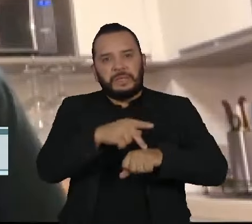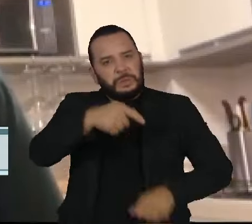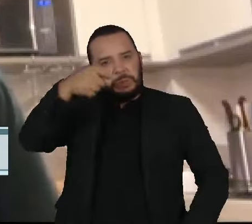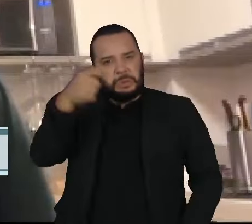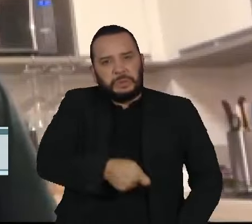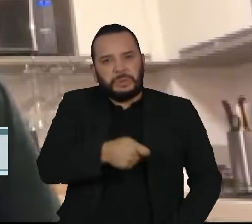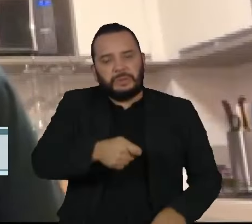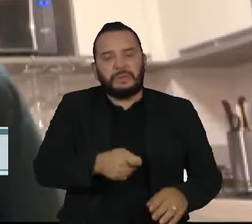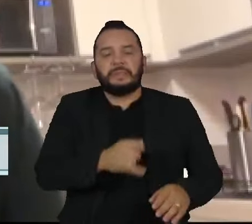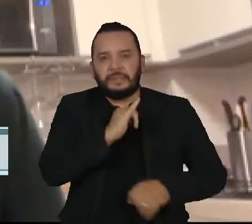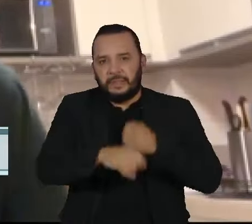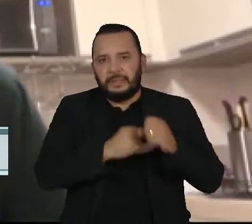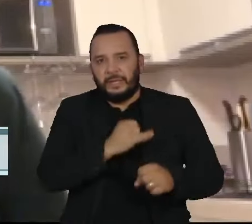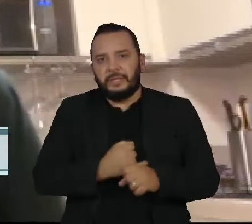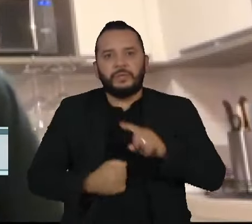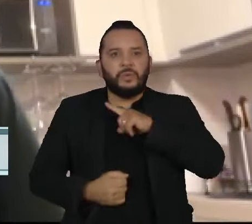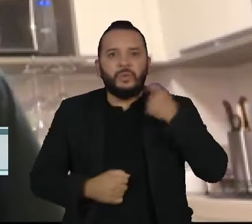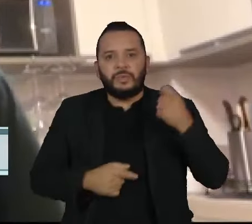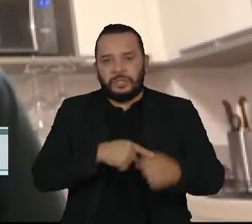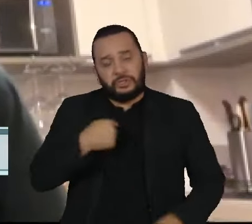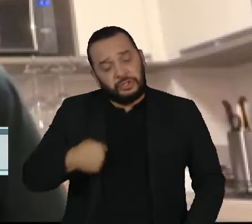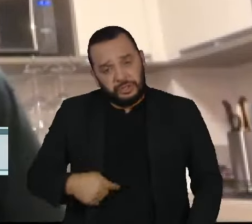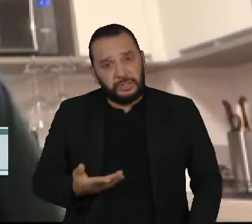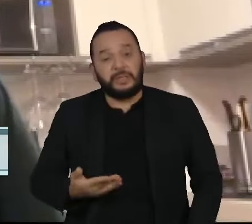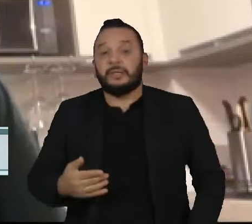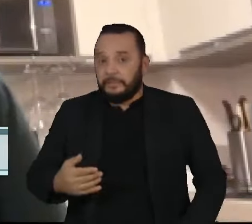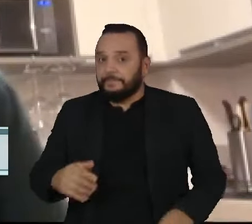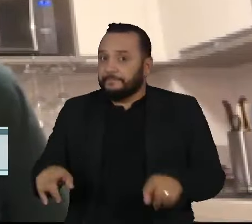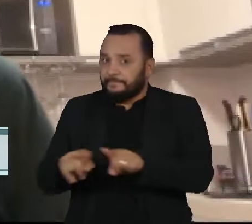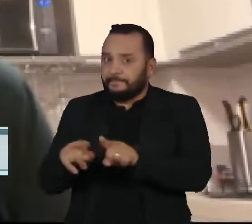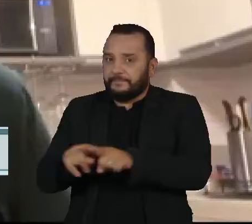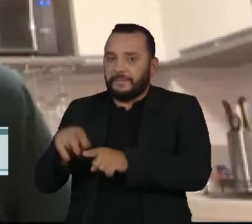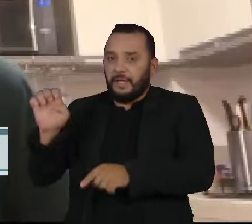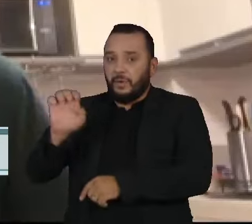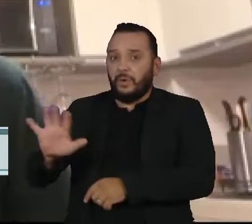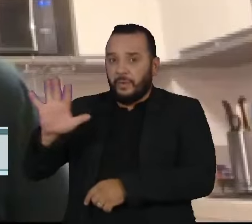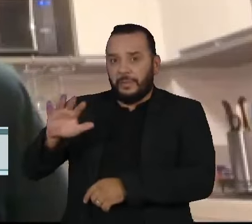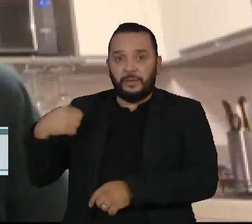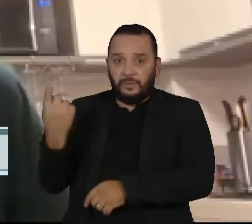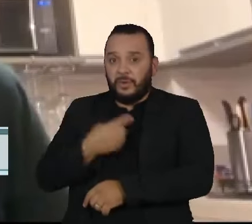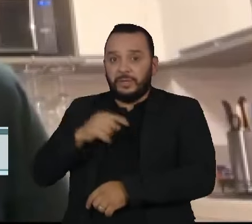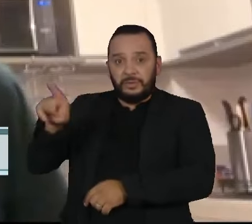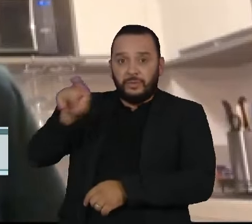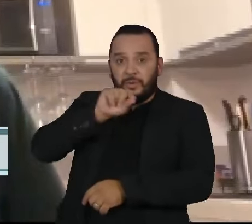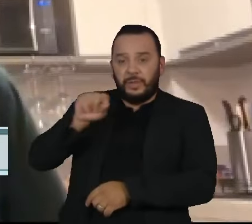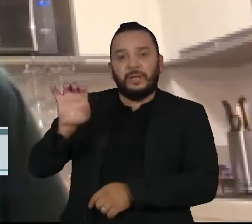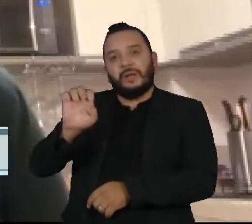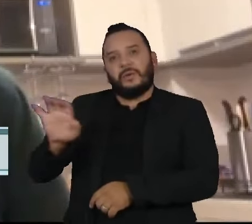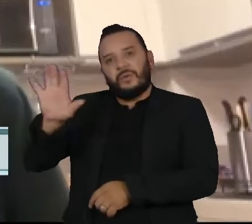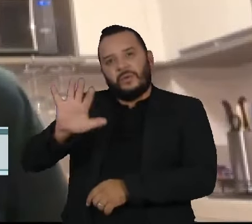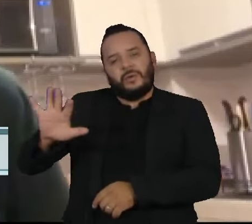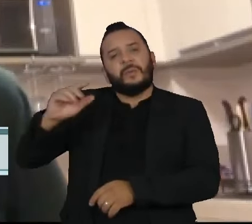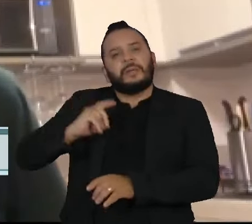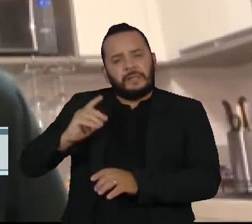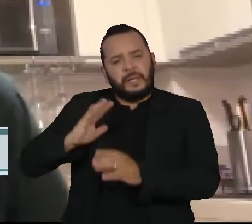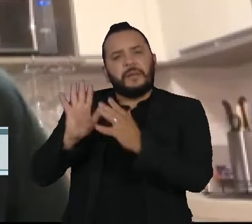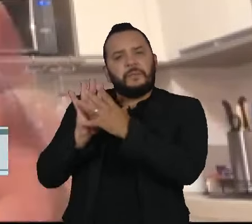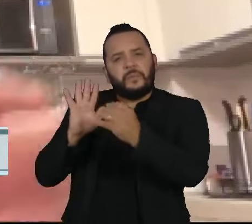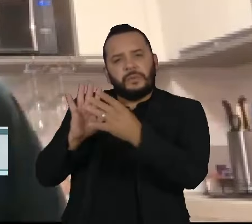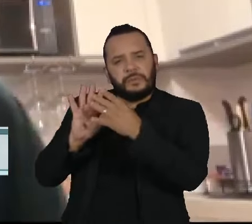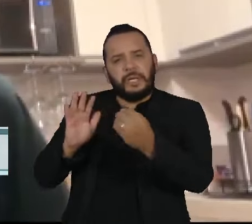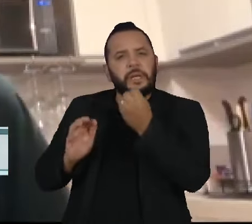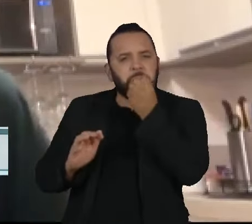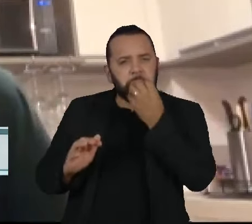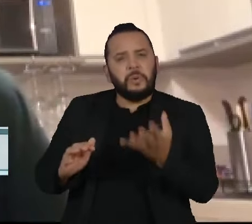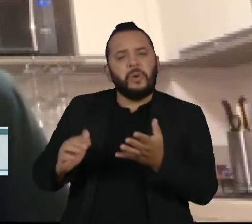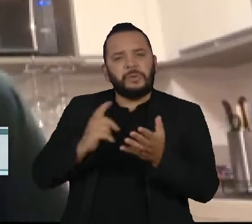modelo mais ou menos do meio da União Europeia. Eu acho que a gente deveria ir nesse modelo do meio da União Europeia. Era o modelo que estava lá na pele das fake news, da